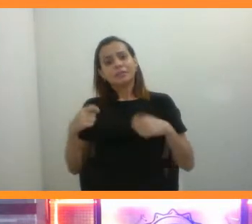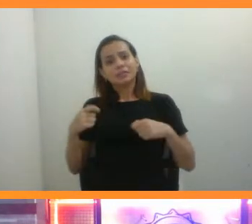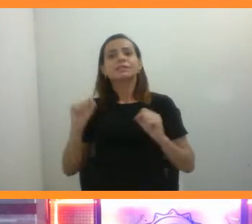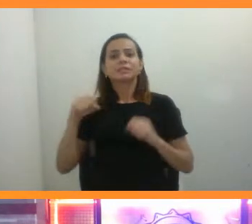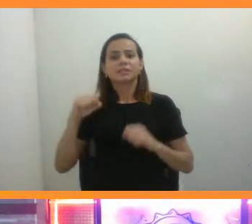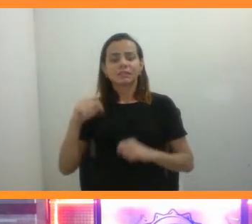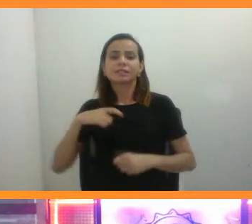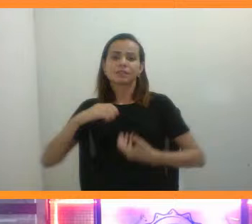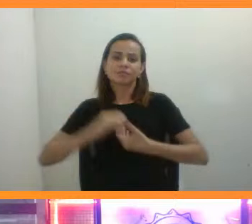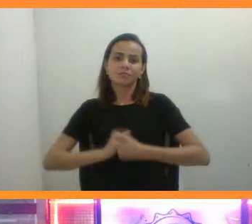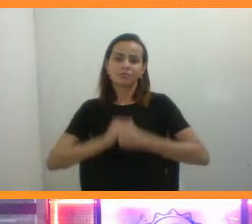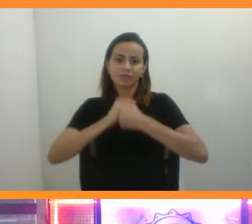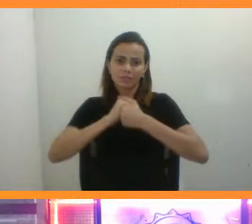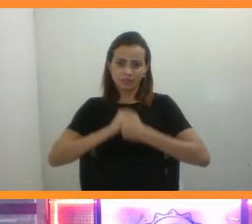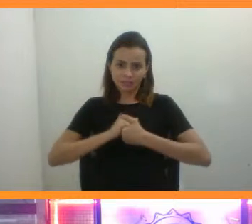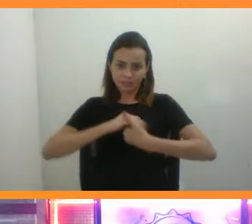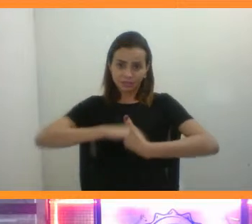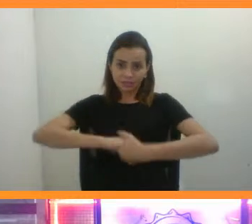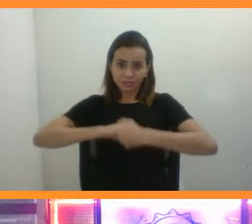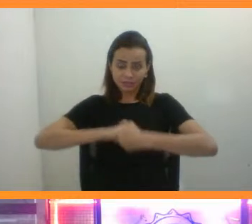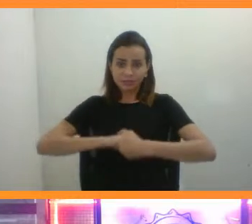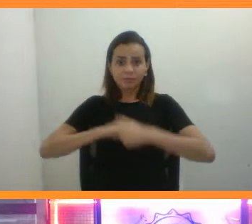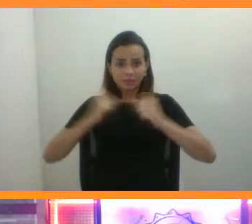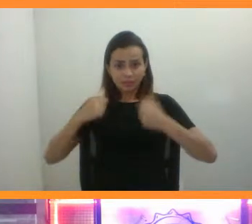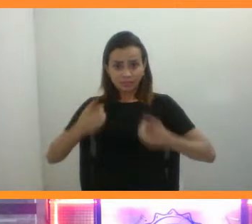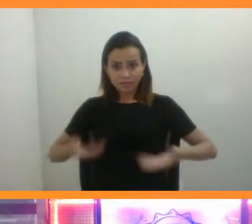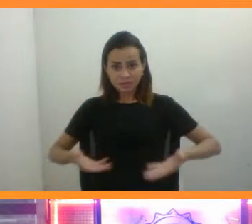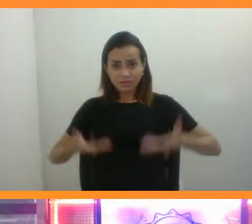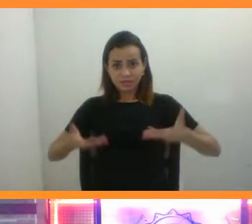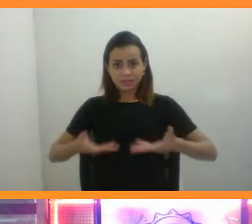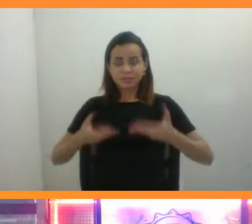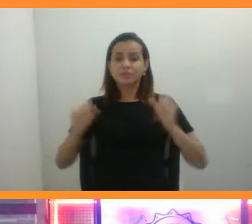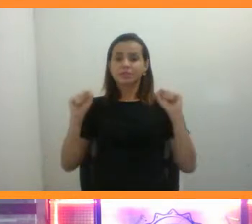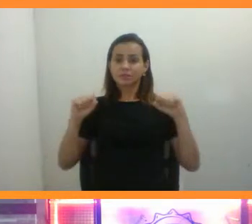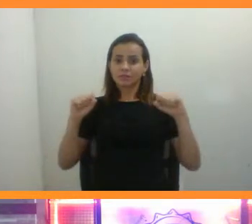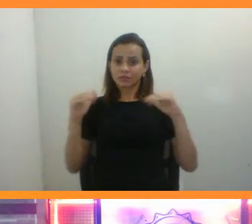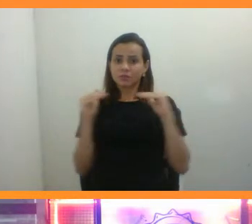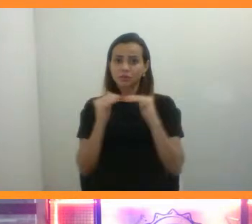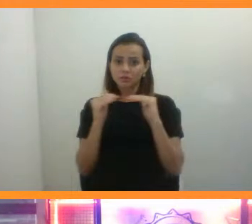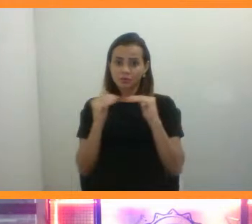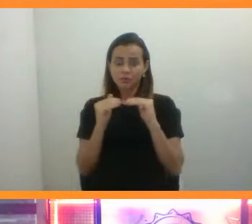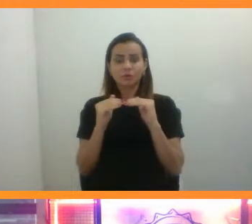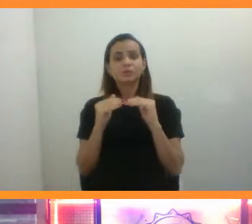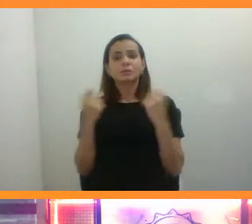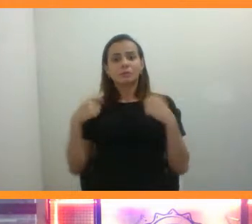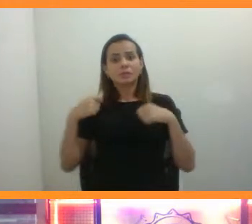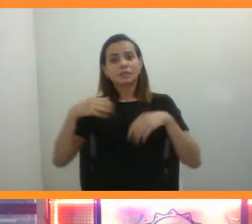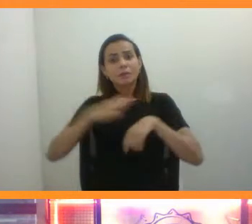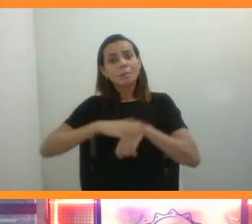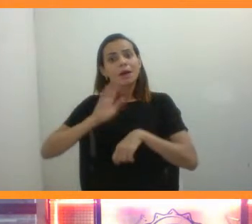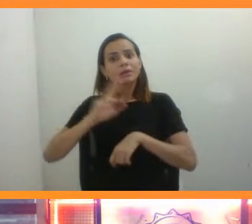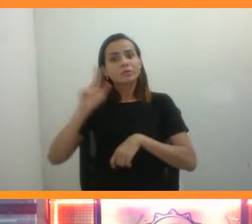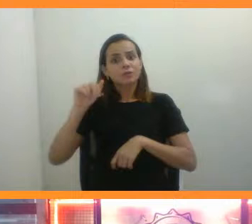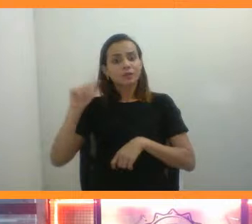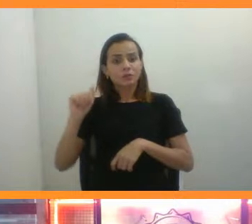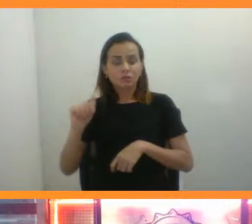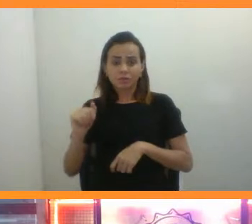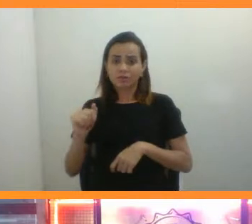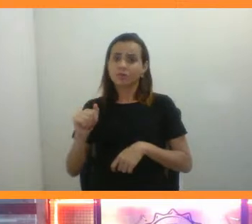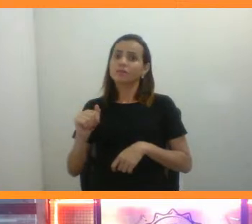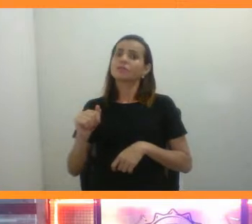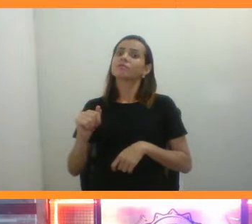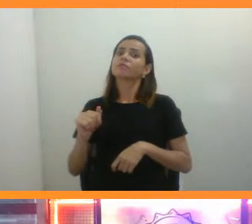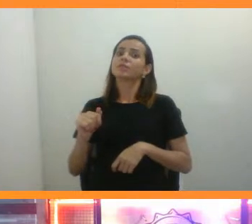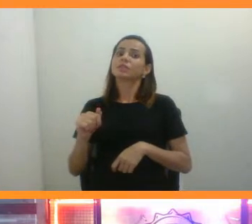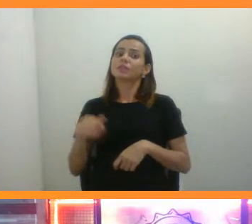parcerias, ter incentivo, sim. Eu concordo. Tem que ter mais do que nunca. Demorou. E